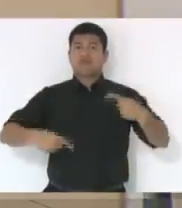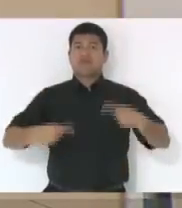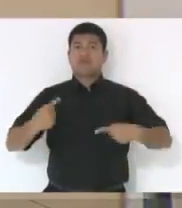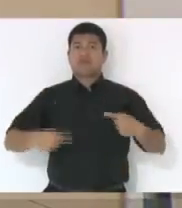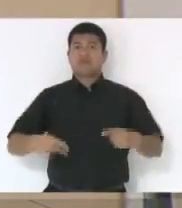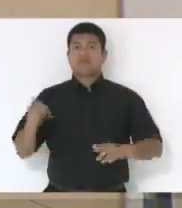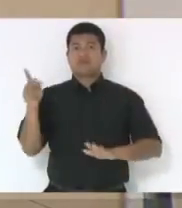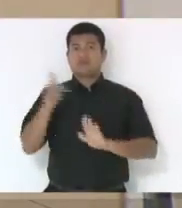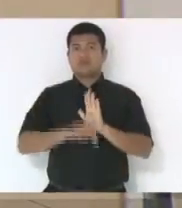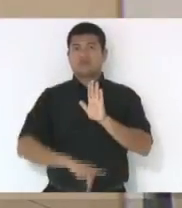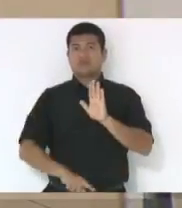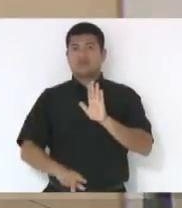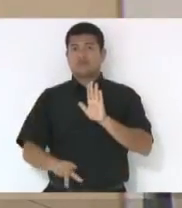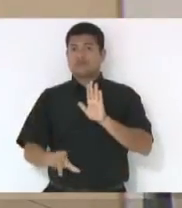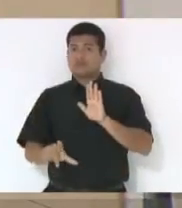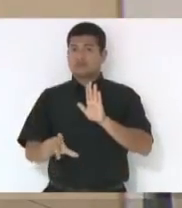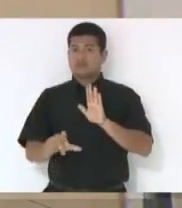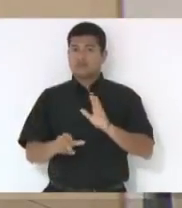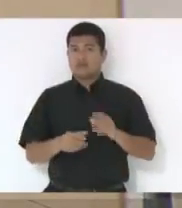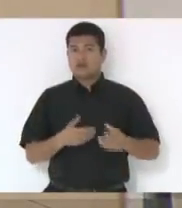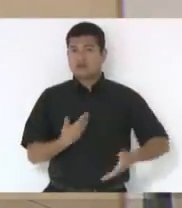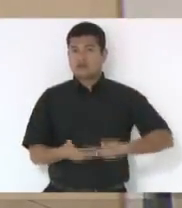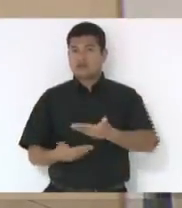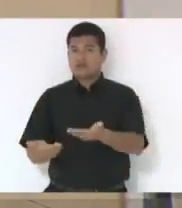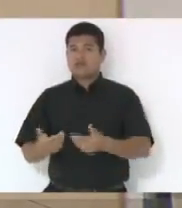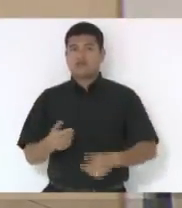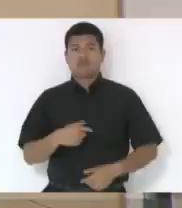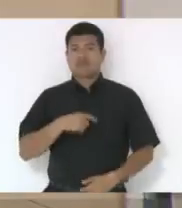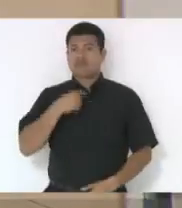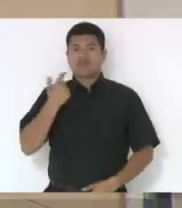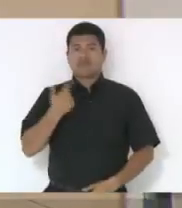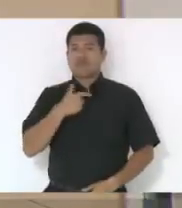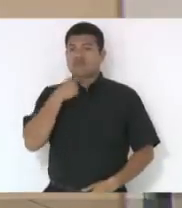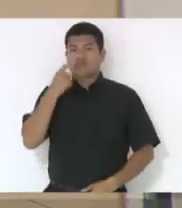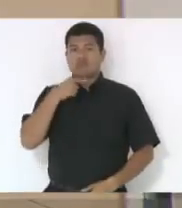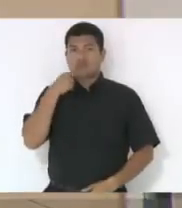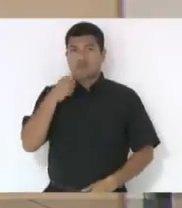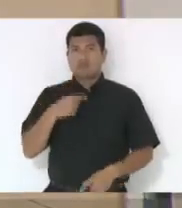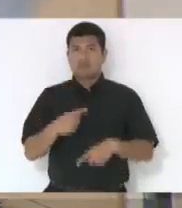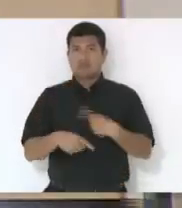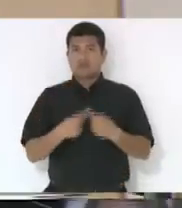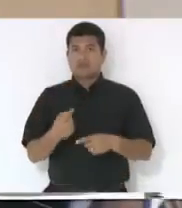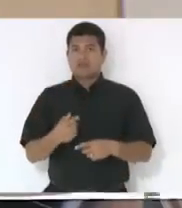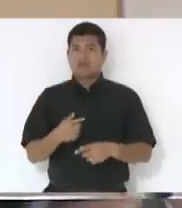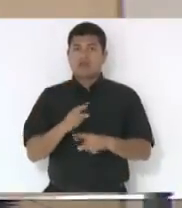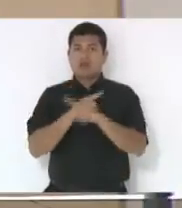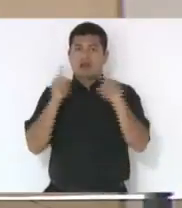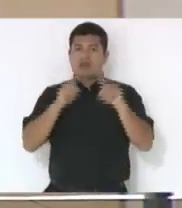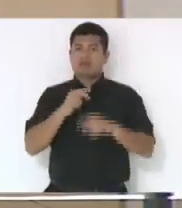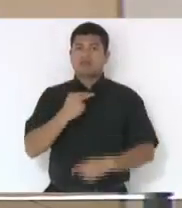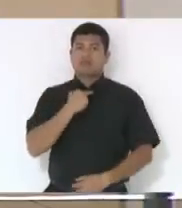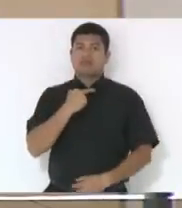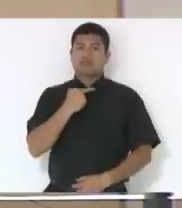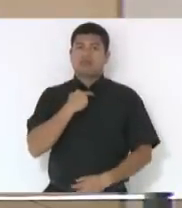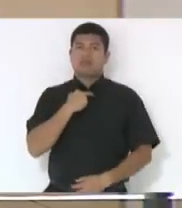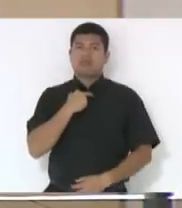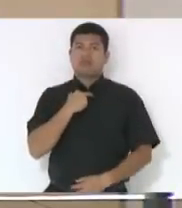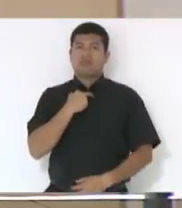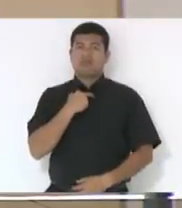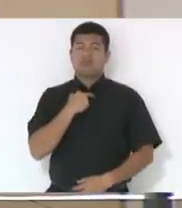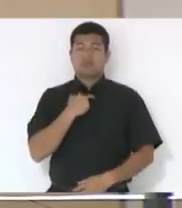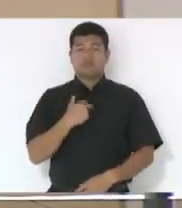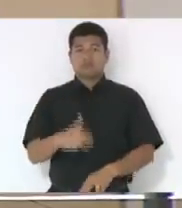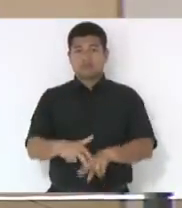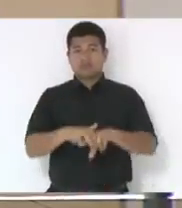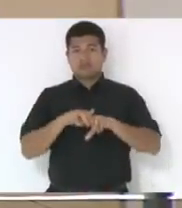não vão tramitar nas comissões e depois não há o que reclamar. reclamar. Portanto, eu vou